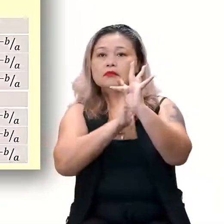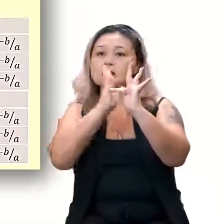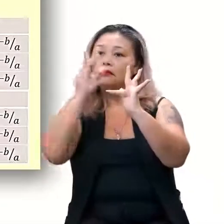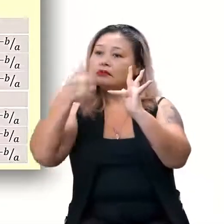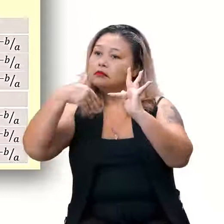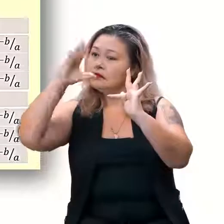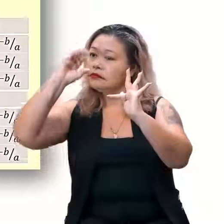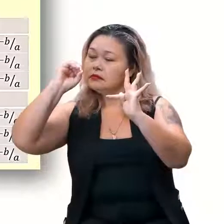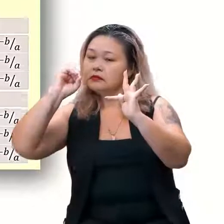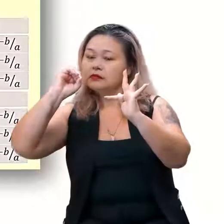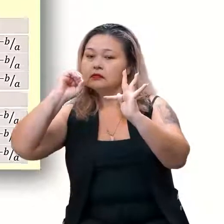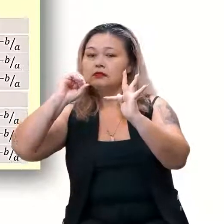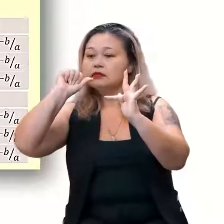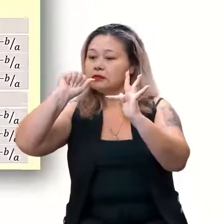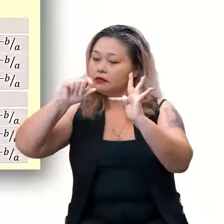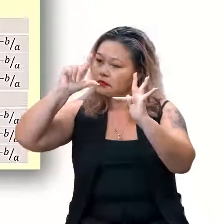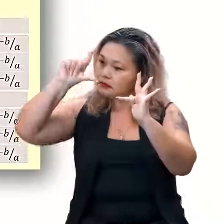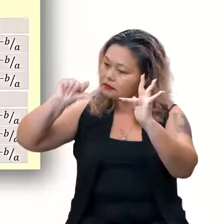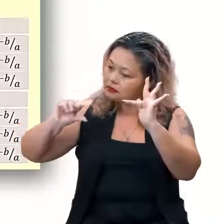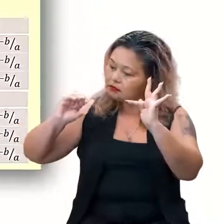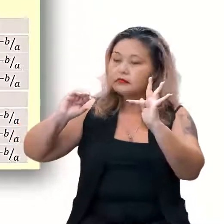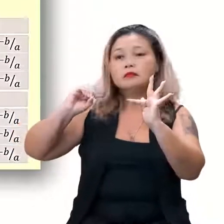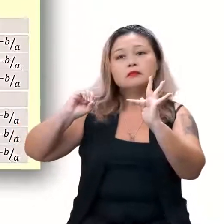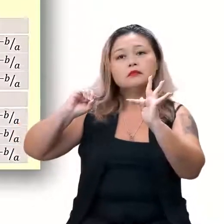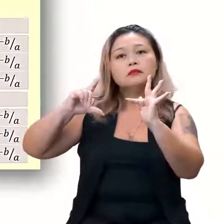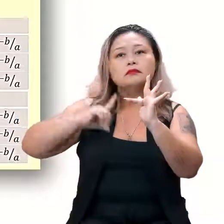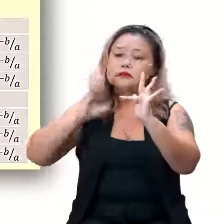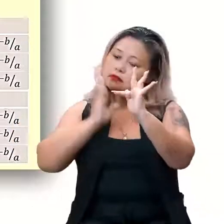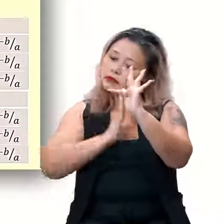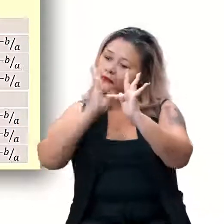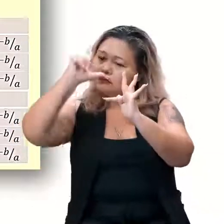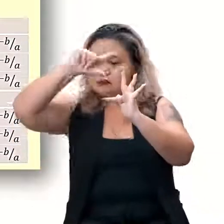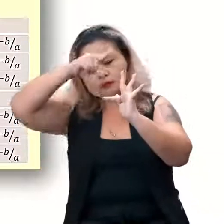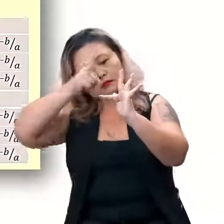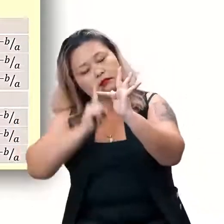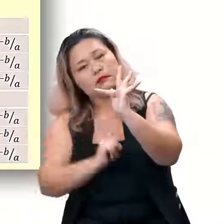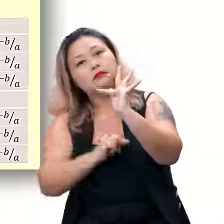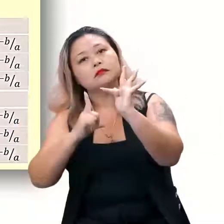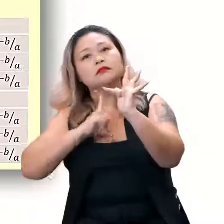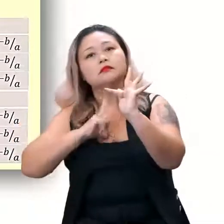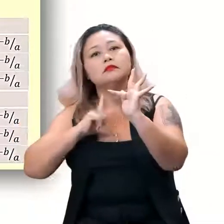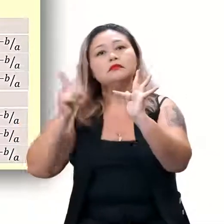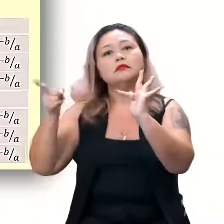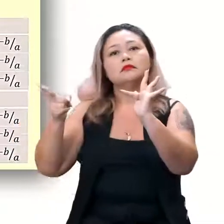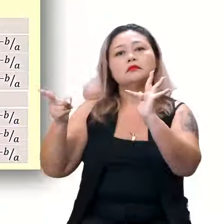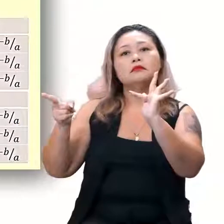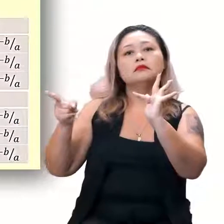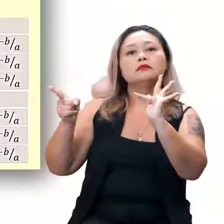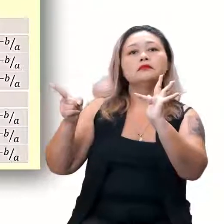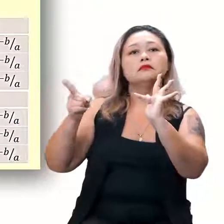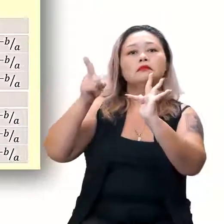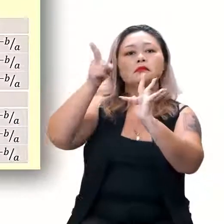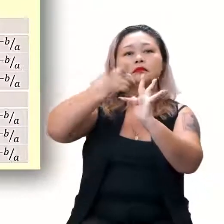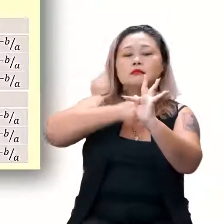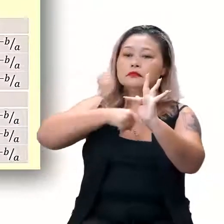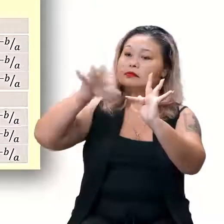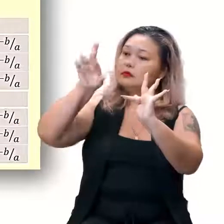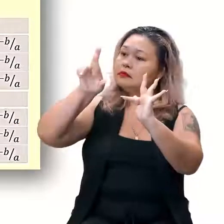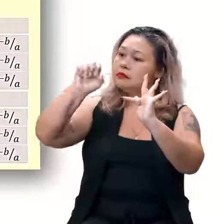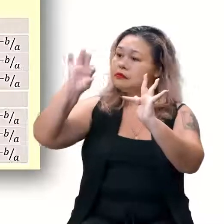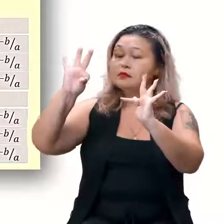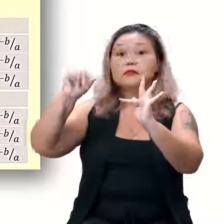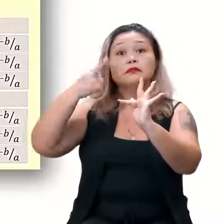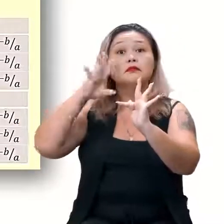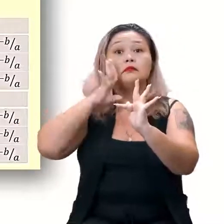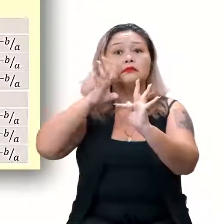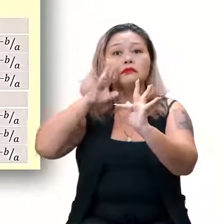que zero ou o a menor do que zero, pode ser crescente ou decrescente. E aqui já disse que o gráfico é uma... Reta. Olha que legal. Lá